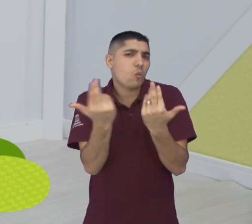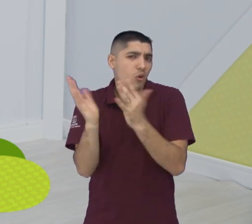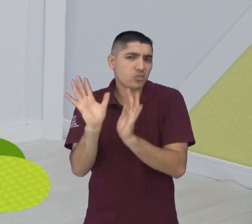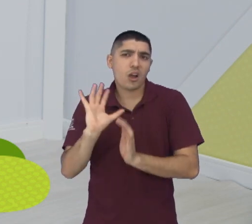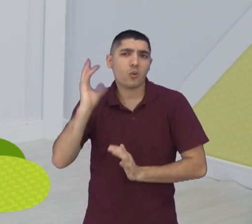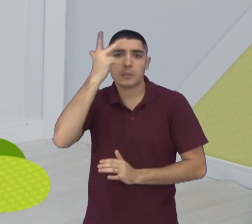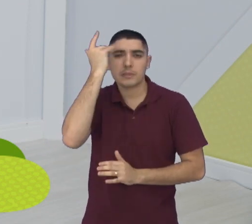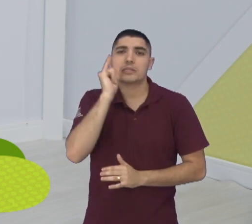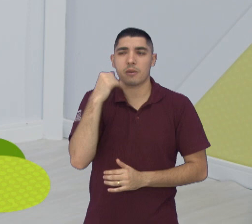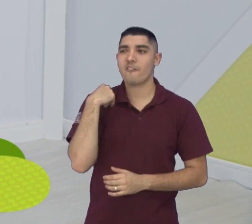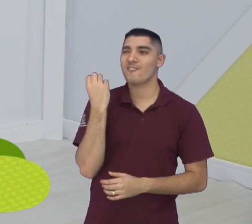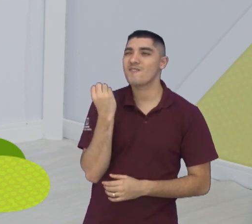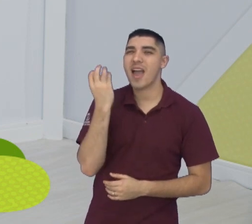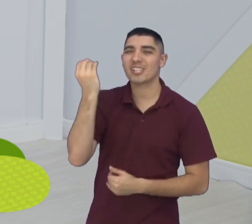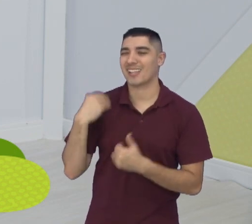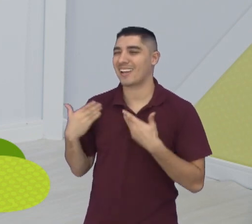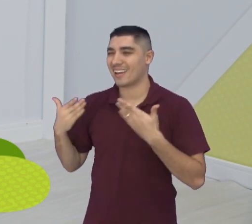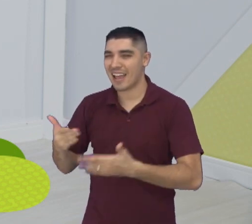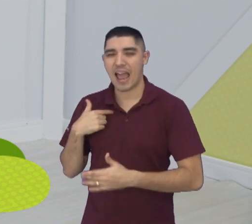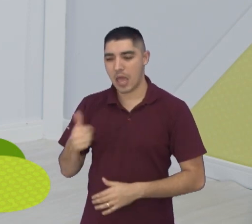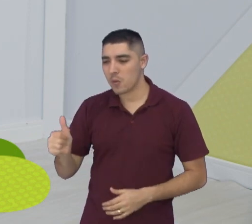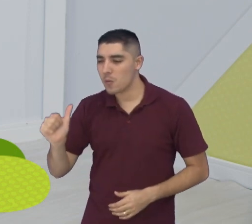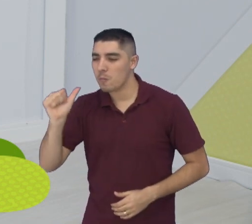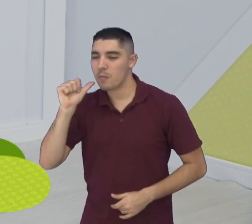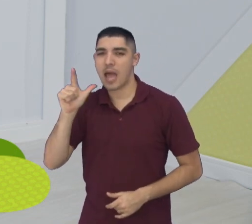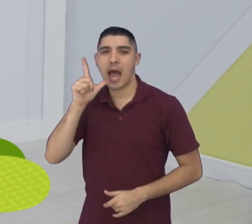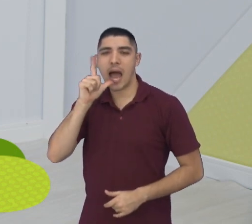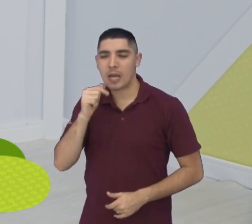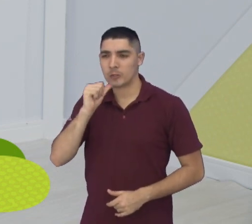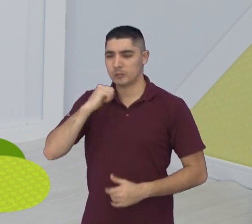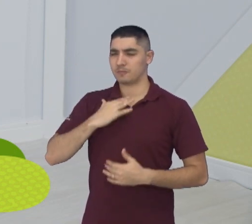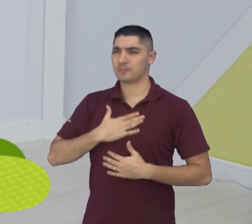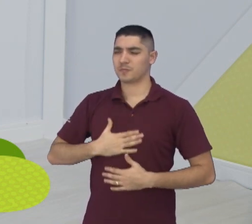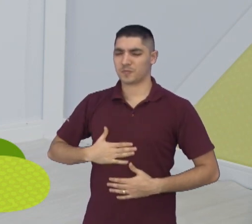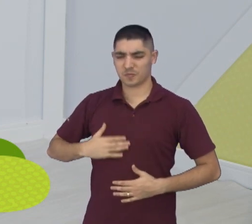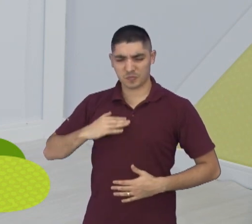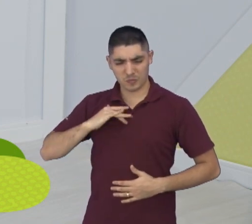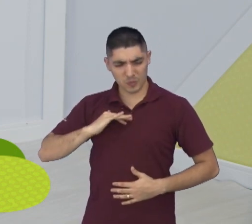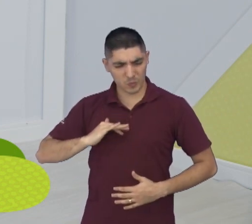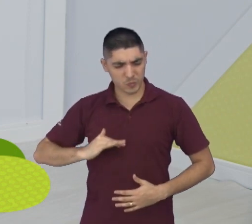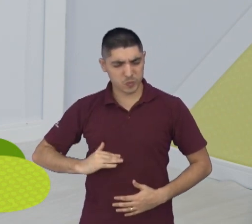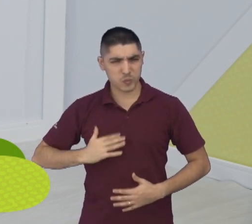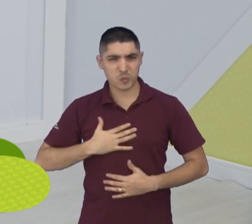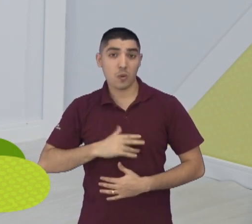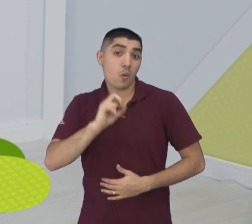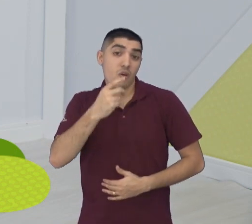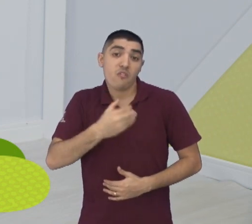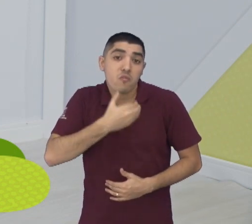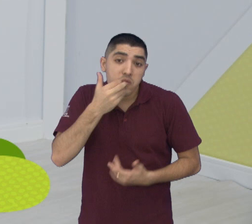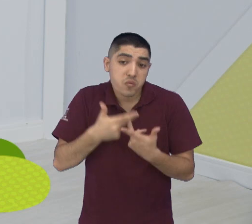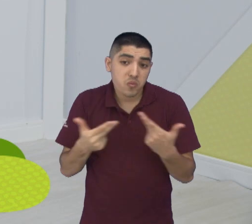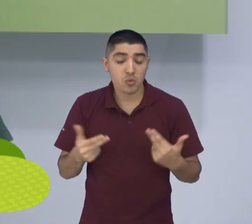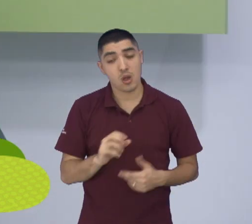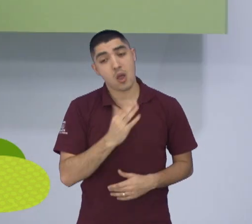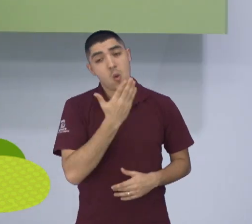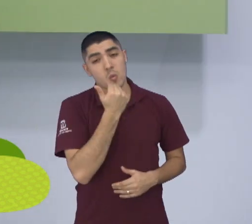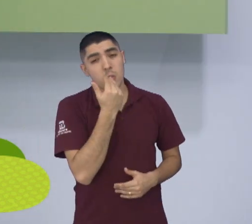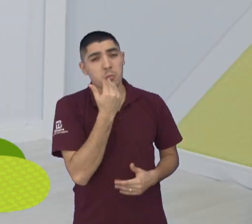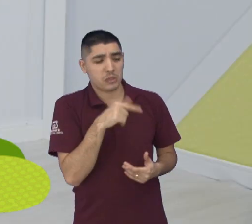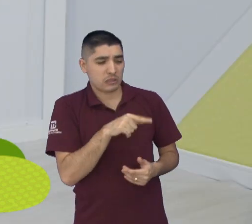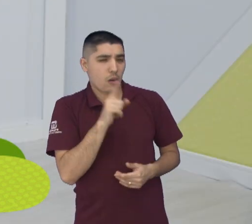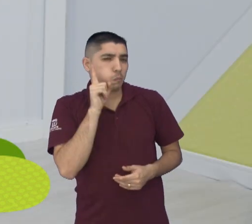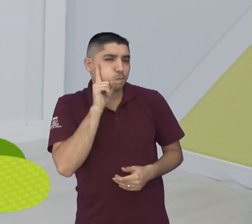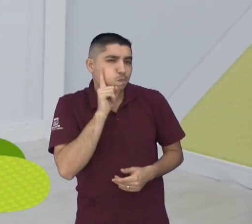teve um problema intestinal aí porque tomou uma água no hotel, enfim, faz parte, às vezes uma fruta. Com comida estragada, alguma coisa assim. É,